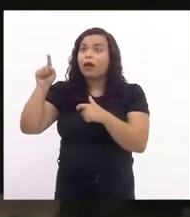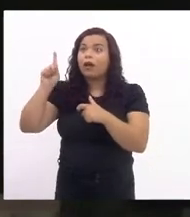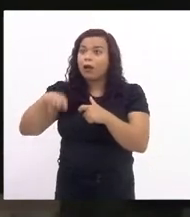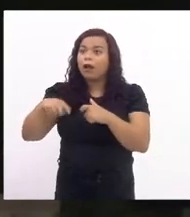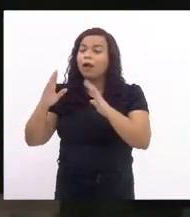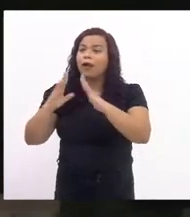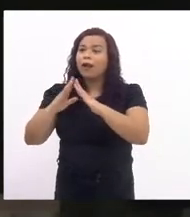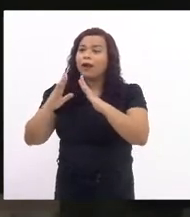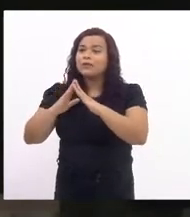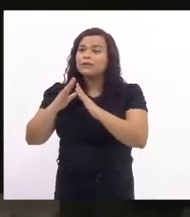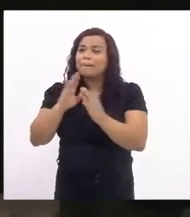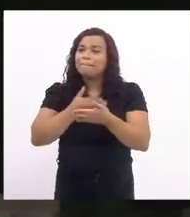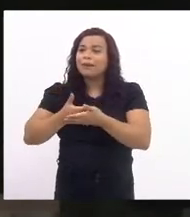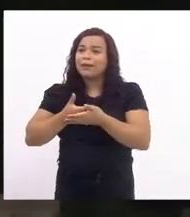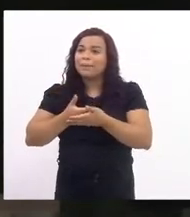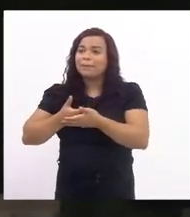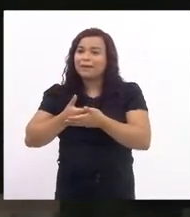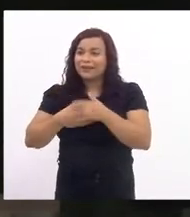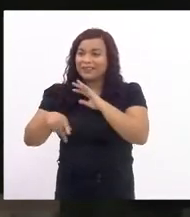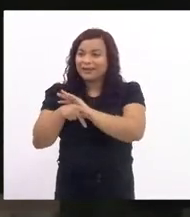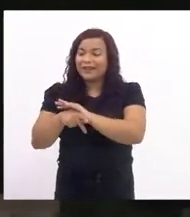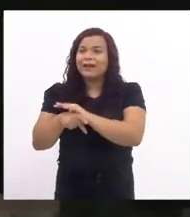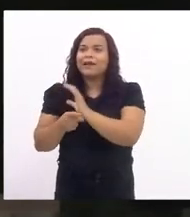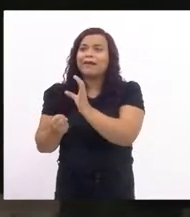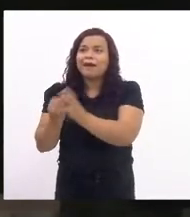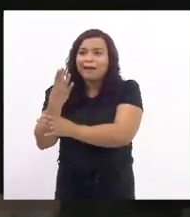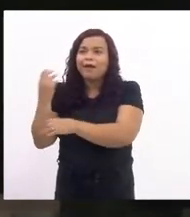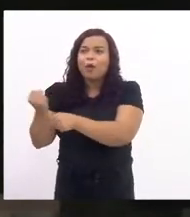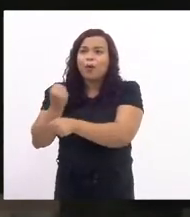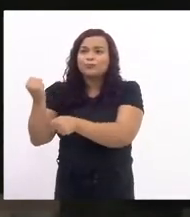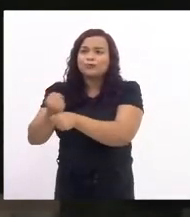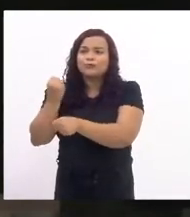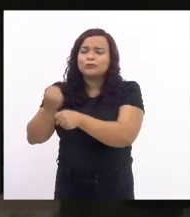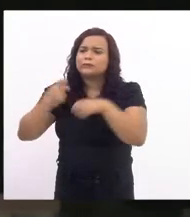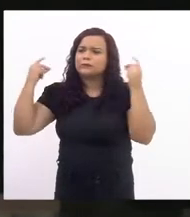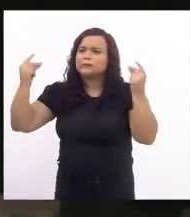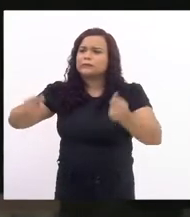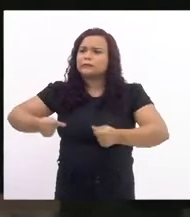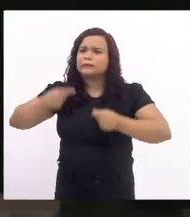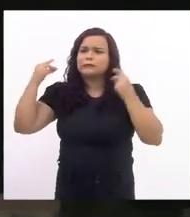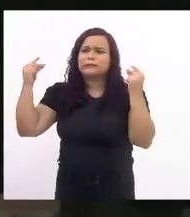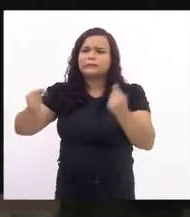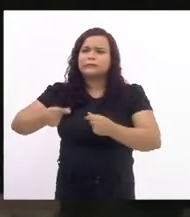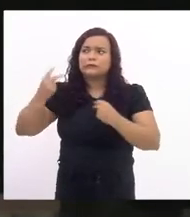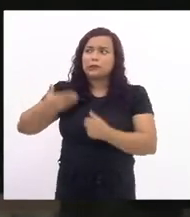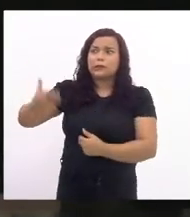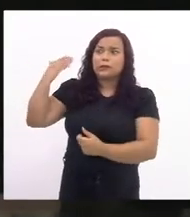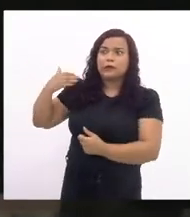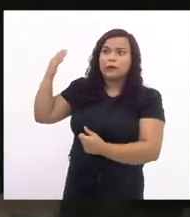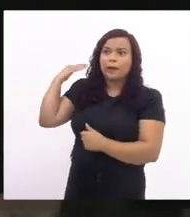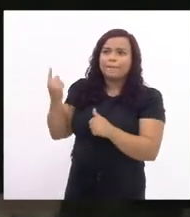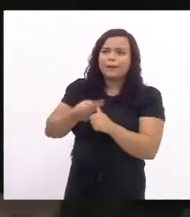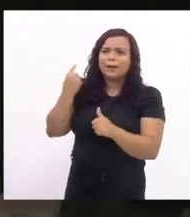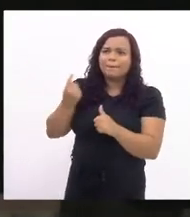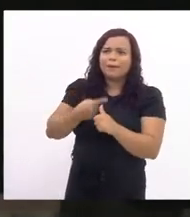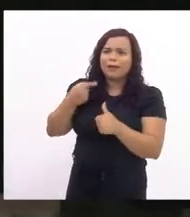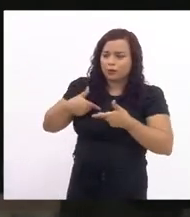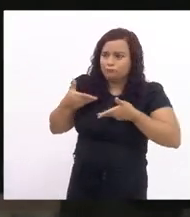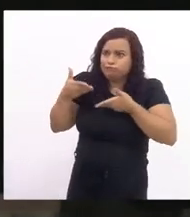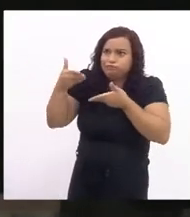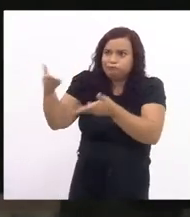construída desde o meu primeiro mandato em 2011 eu fui convidada